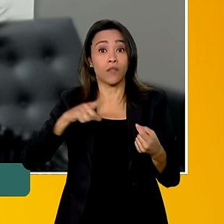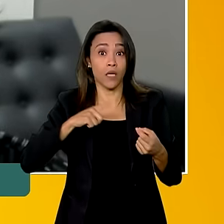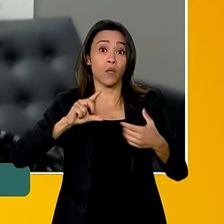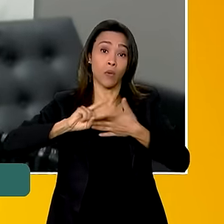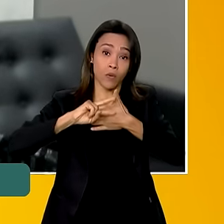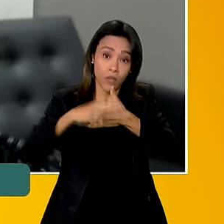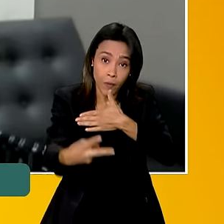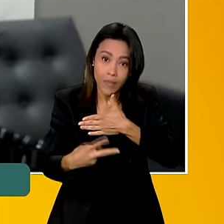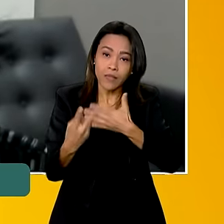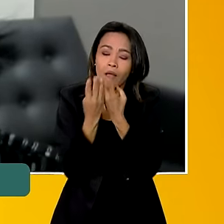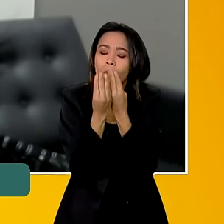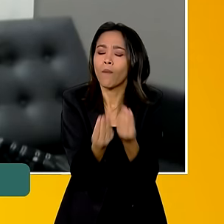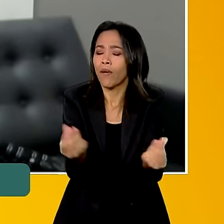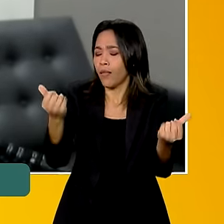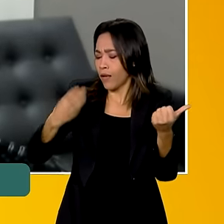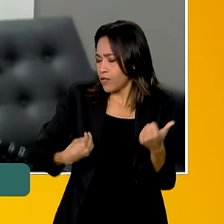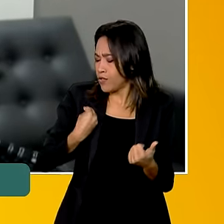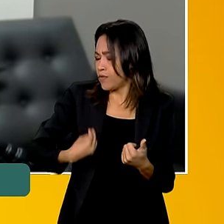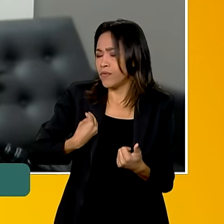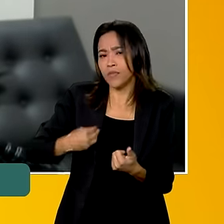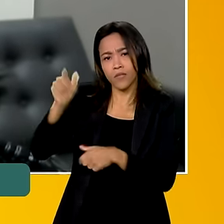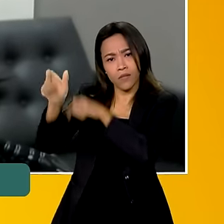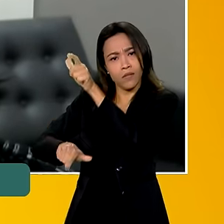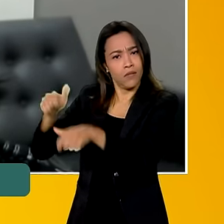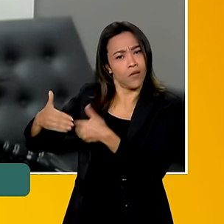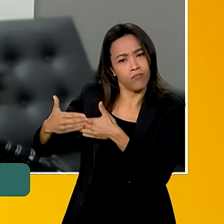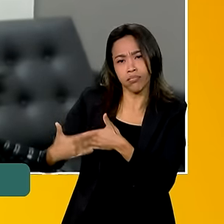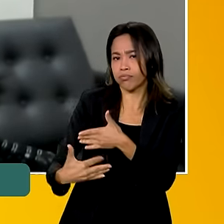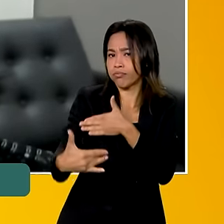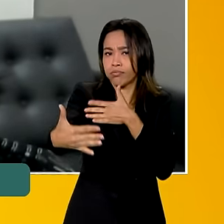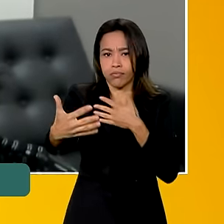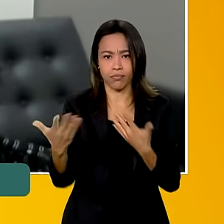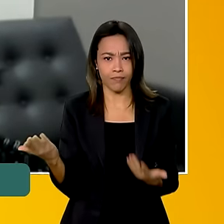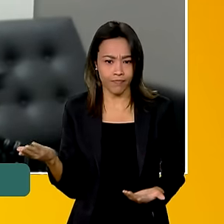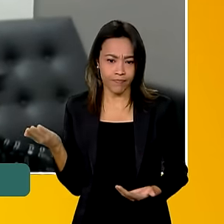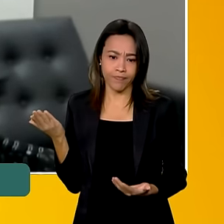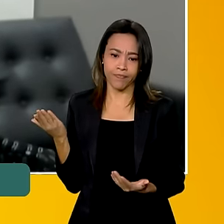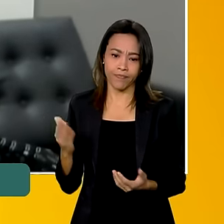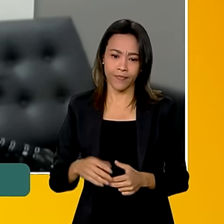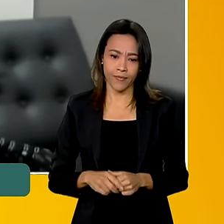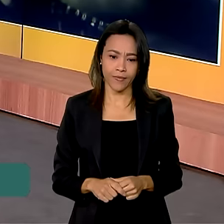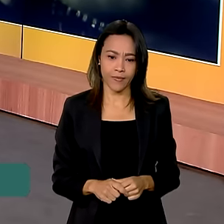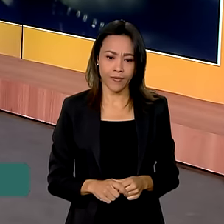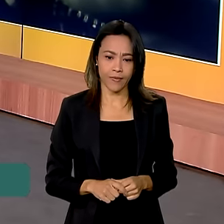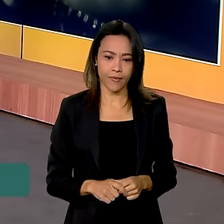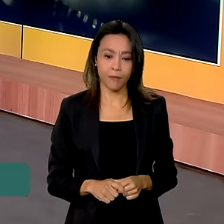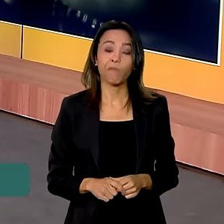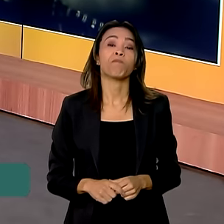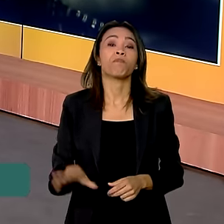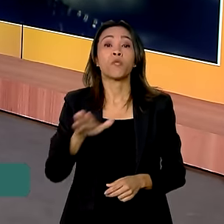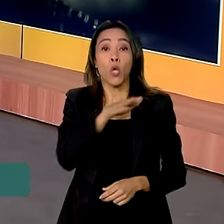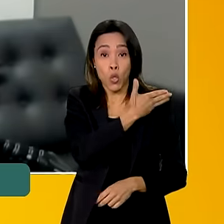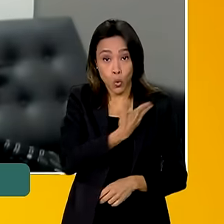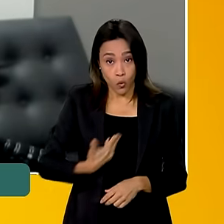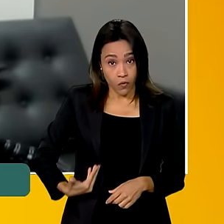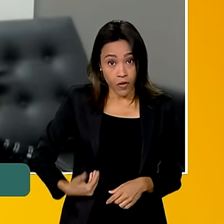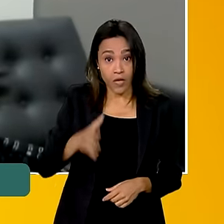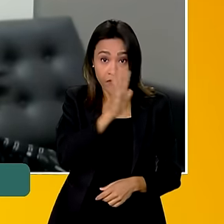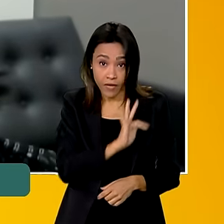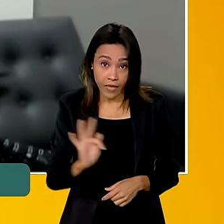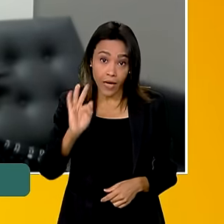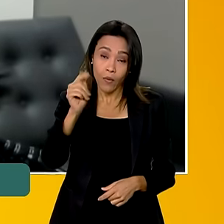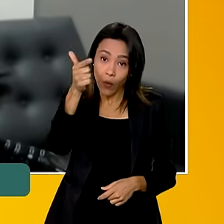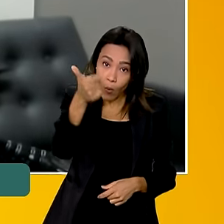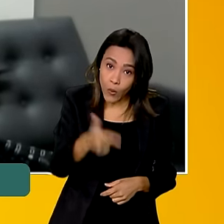de toda a vida do indivíduo. Então, o que a gente tem aqui no governo federal é reconstruindo